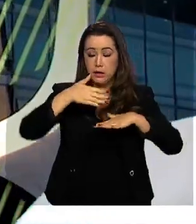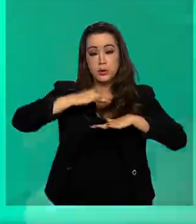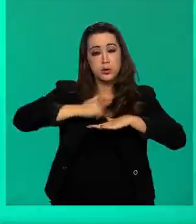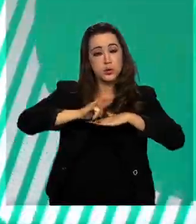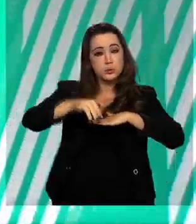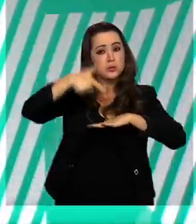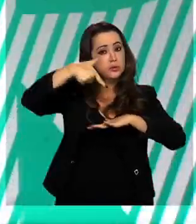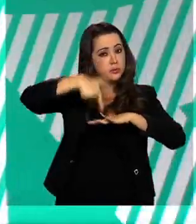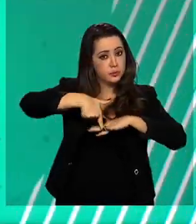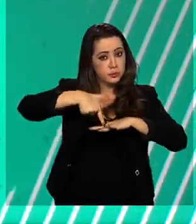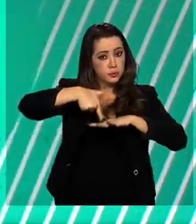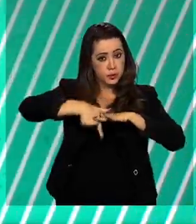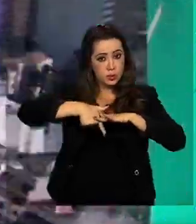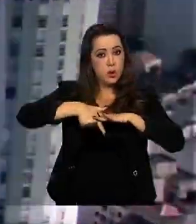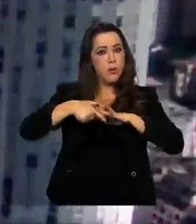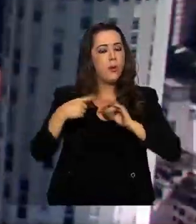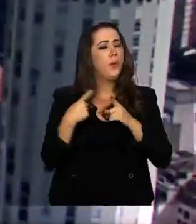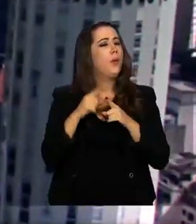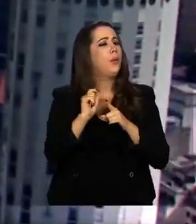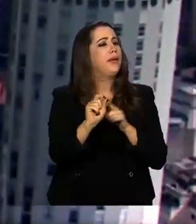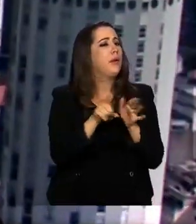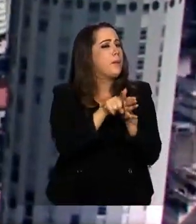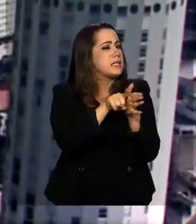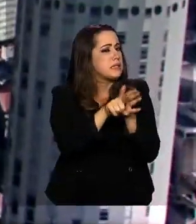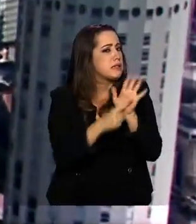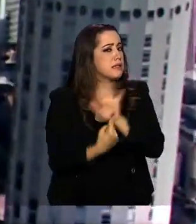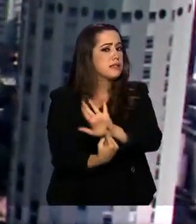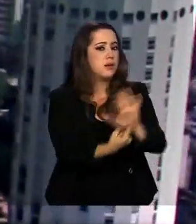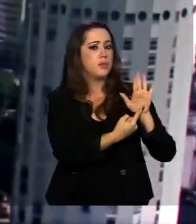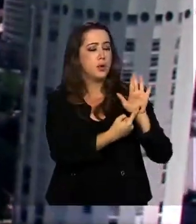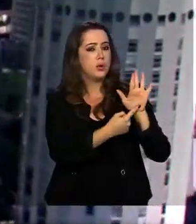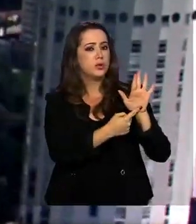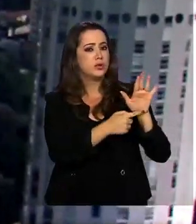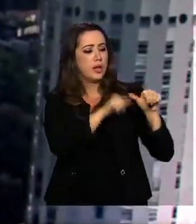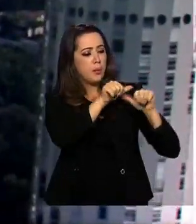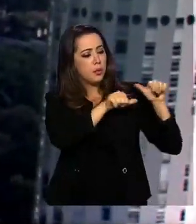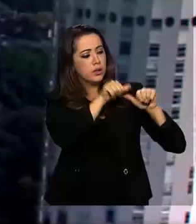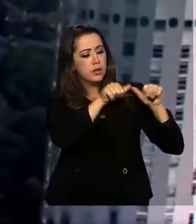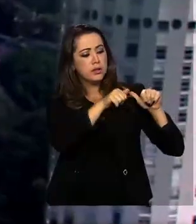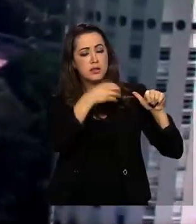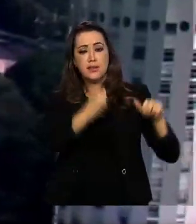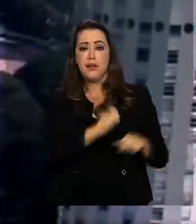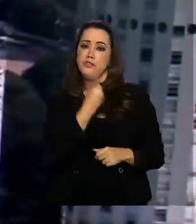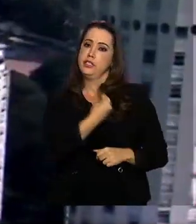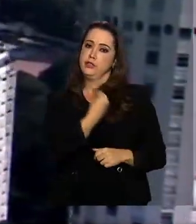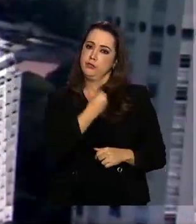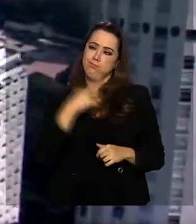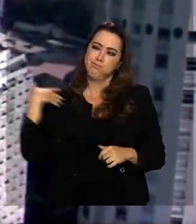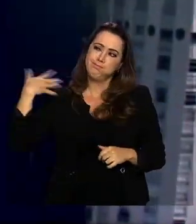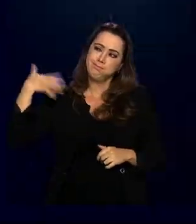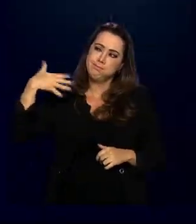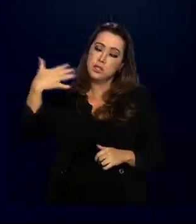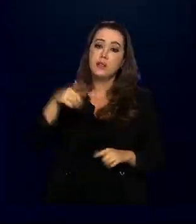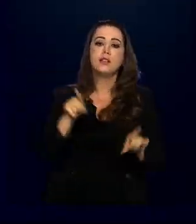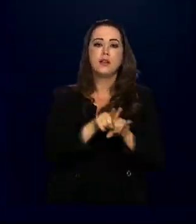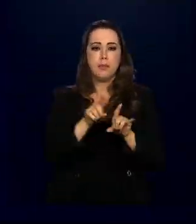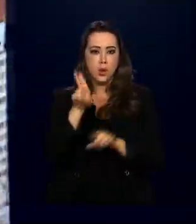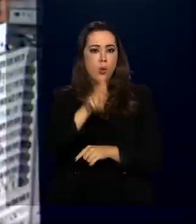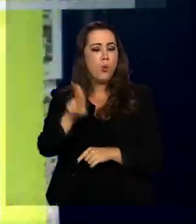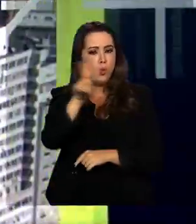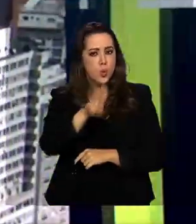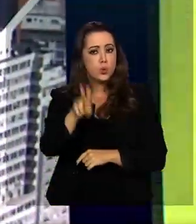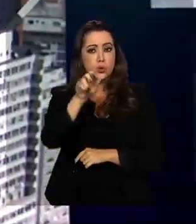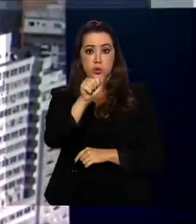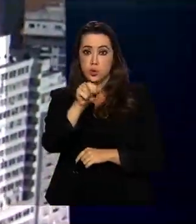Energia. O estudo mostra que, nos últimos anos, com mudanças no hábito da população e o aumento do uso do ar-condicionado, o